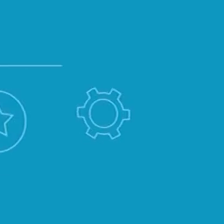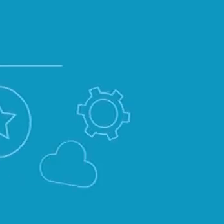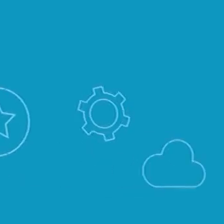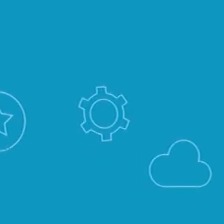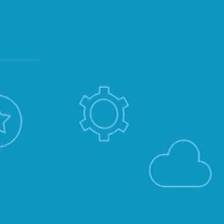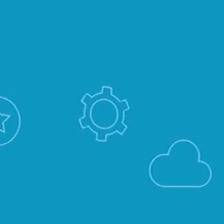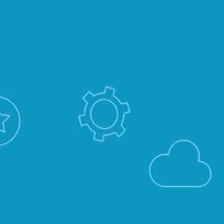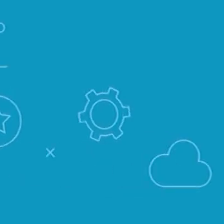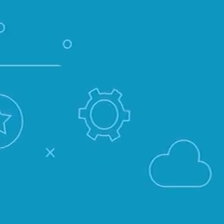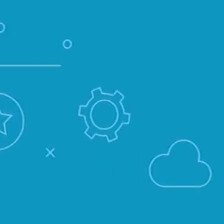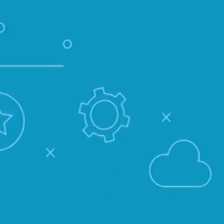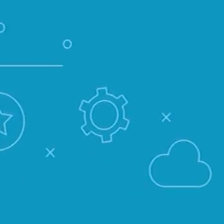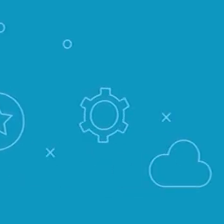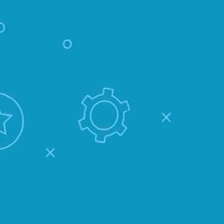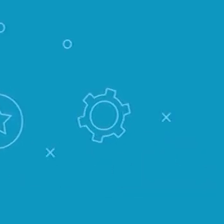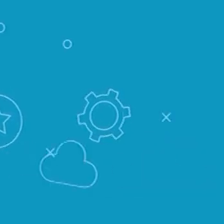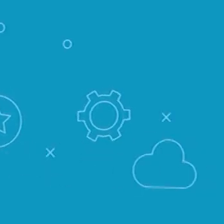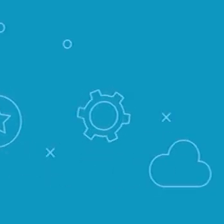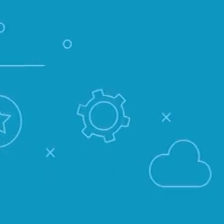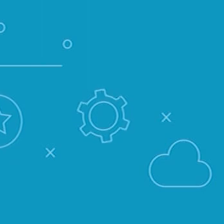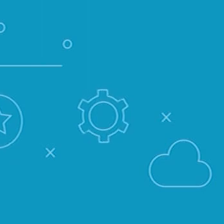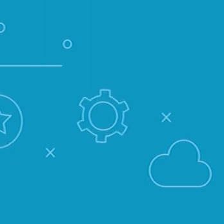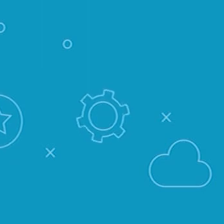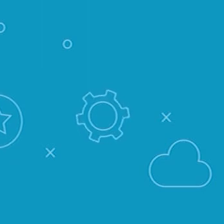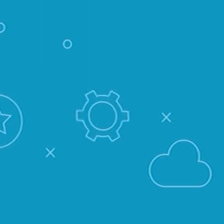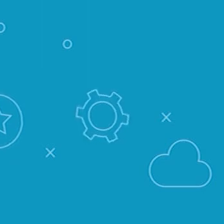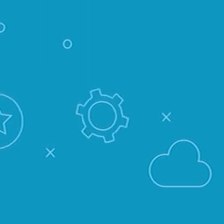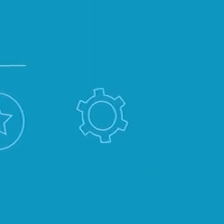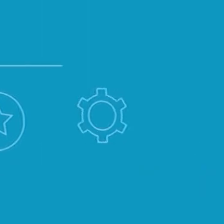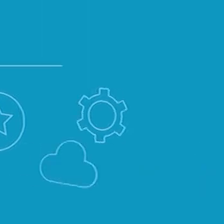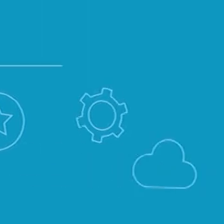Quintena Coelho